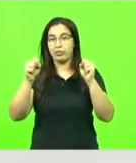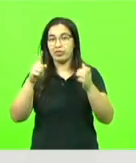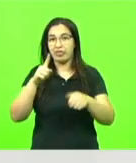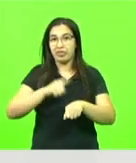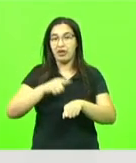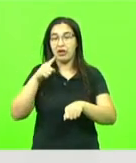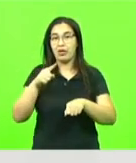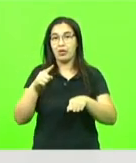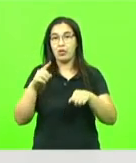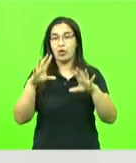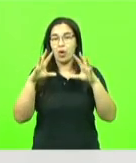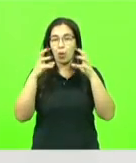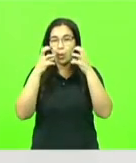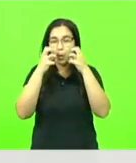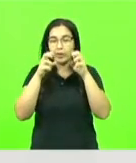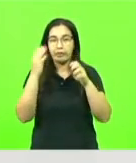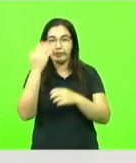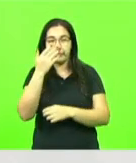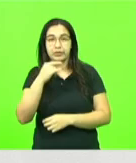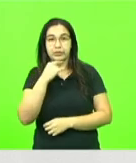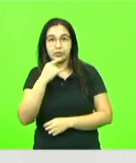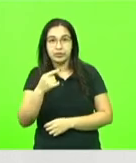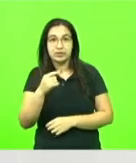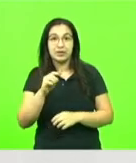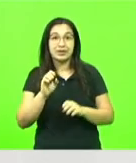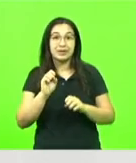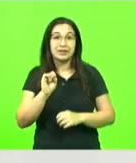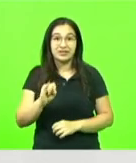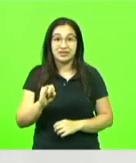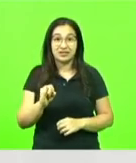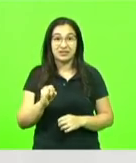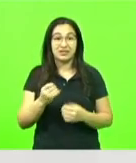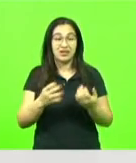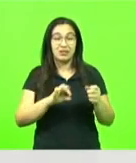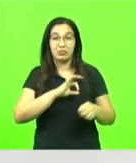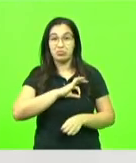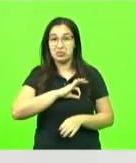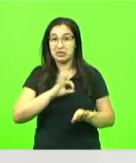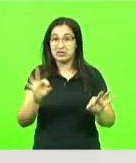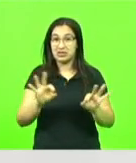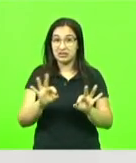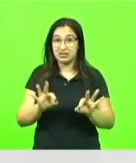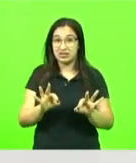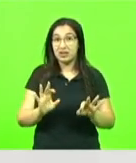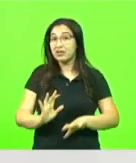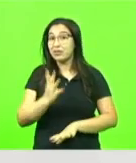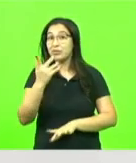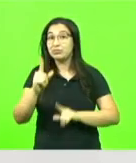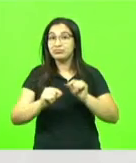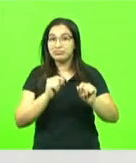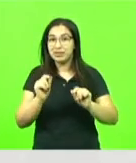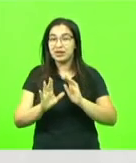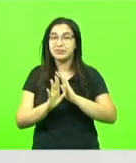você deixa o espaço vago sem a presença da modalidade de policiamento ostensivo que se destaca único e